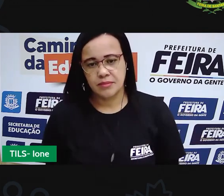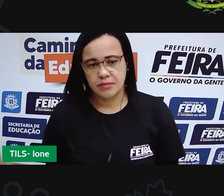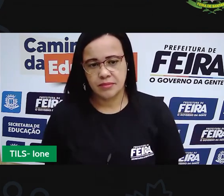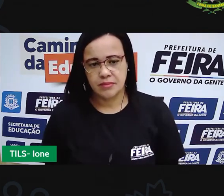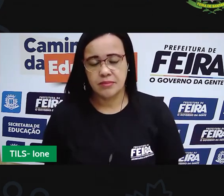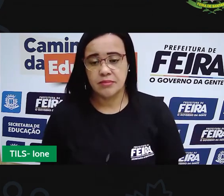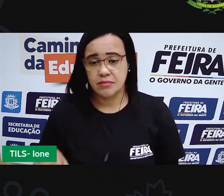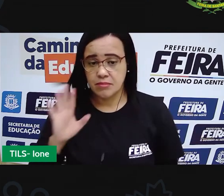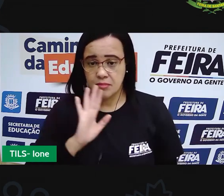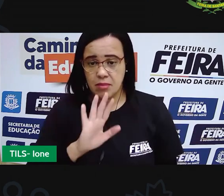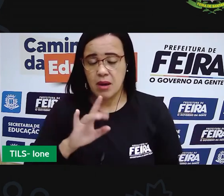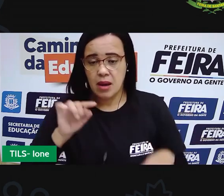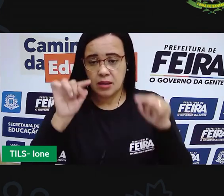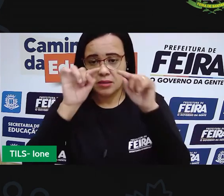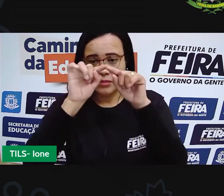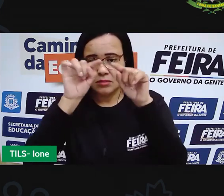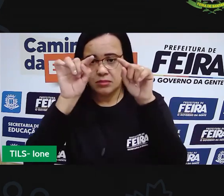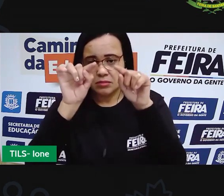retângulo